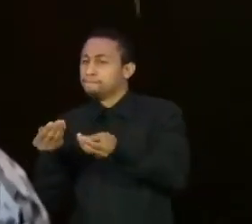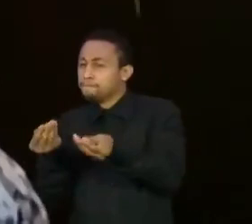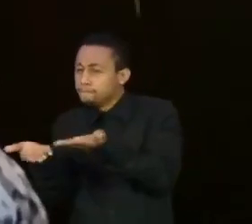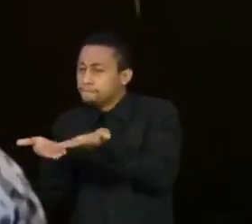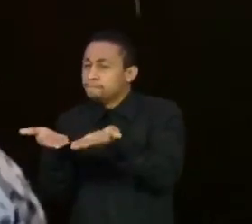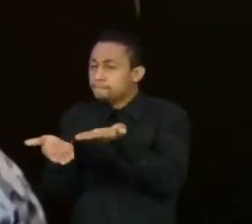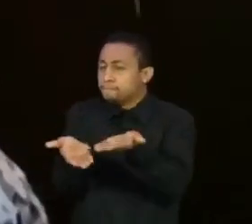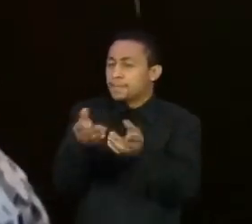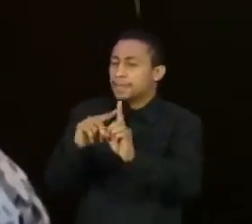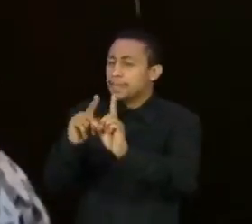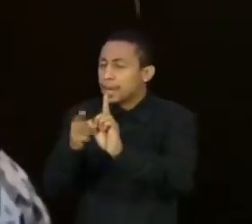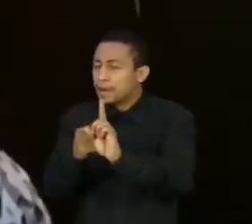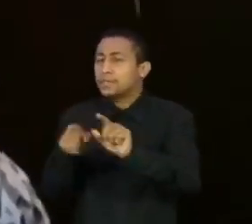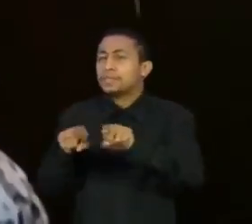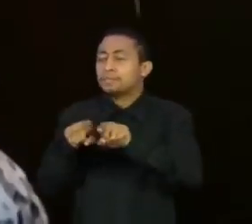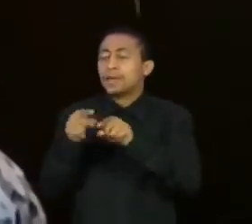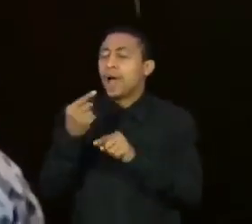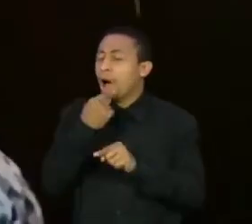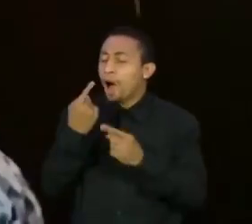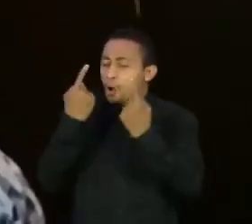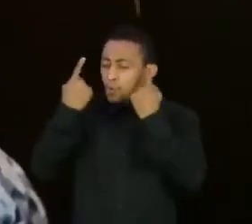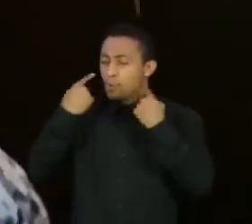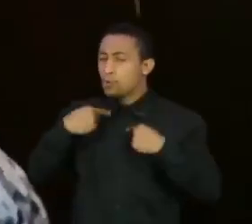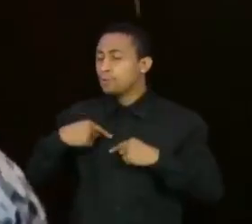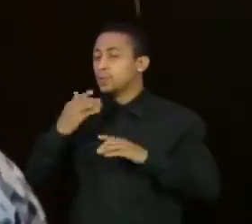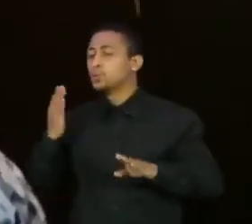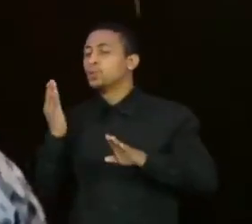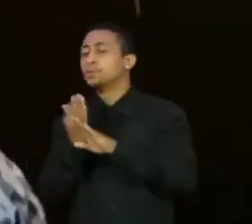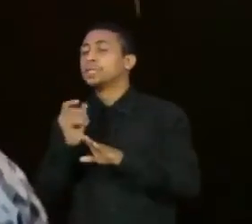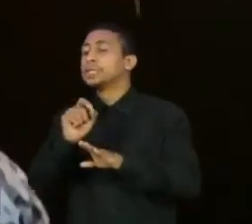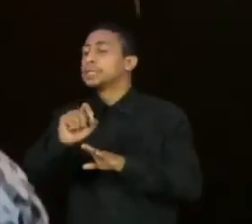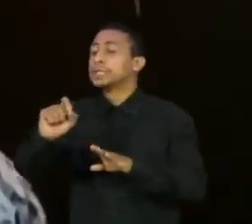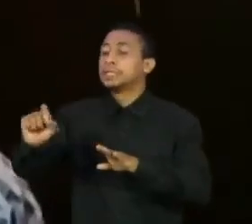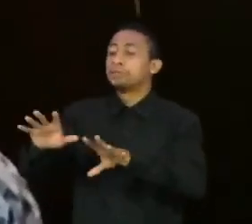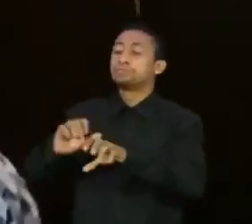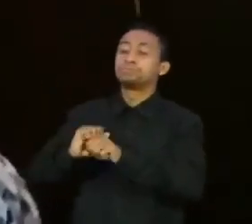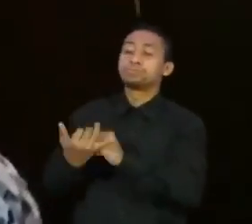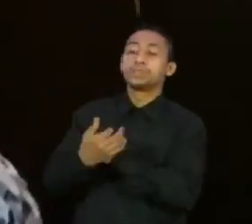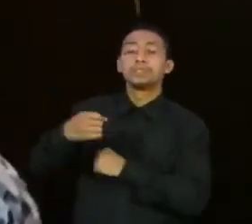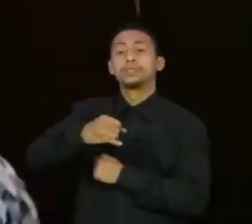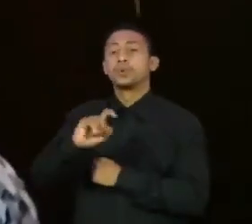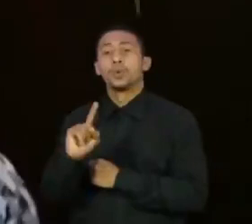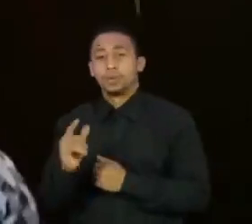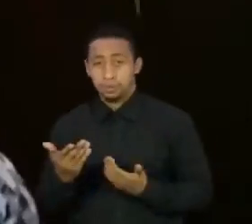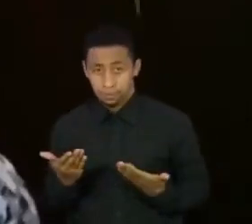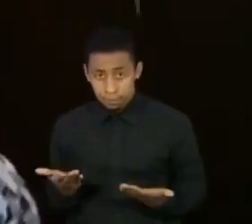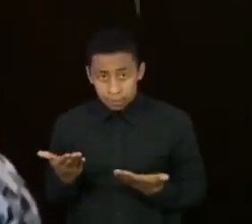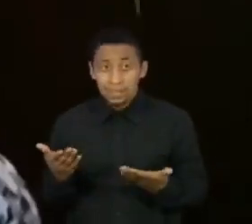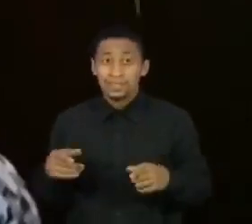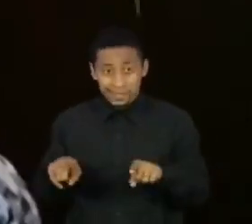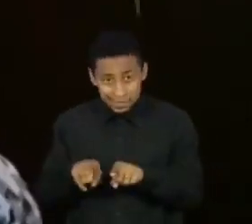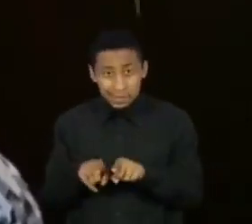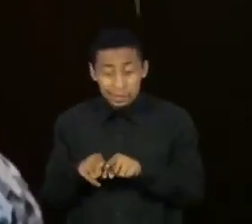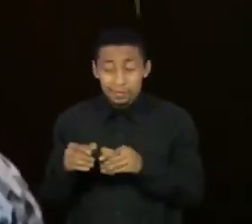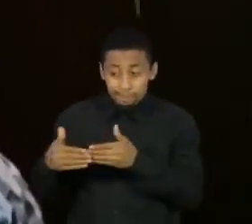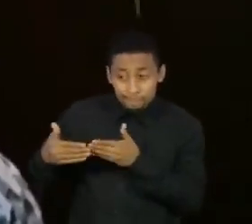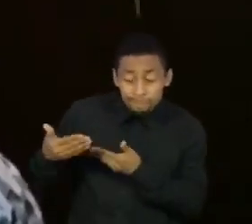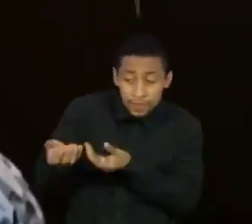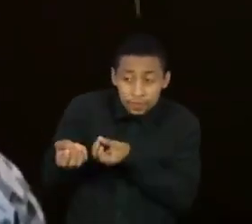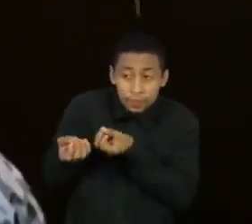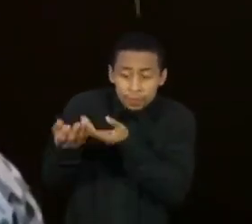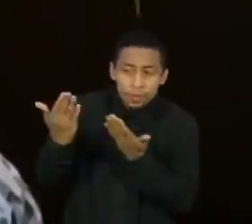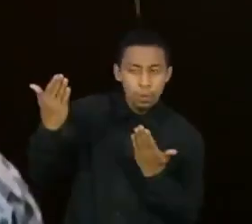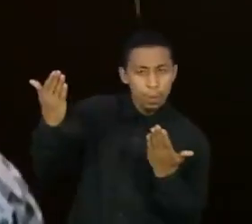e testá-las para entender quais foram expostas ao vírus ou não e, diante disso,